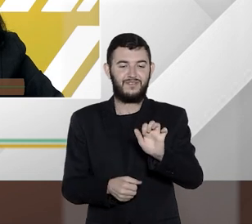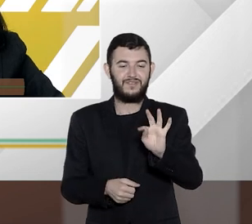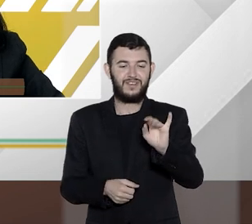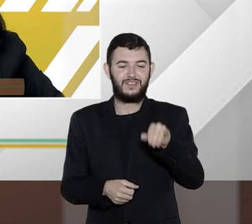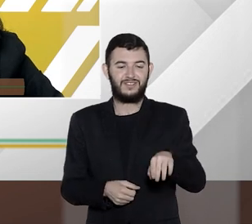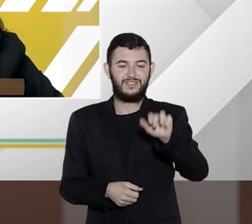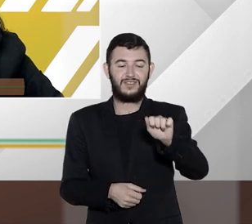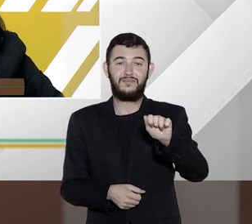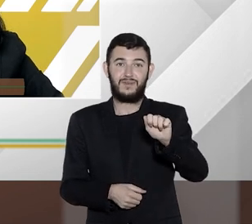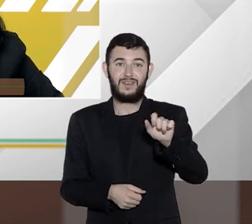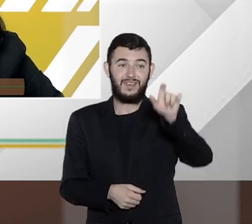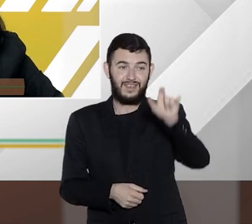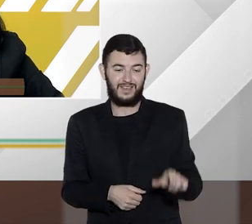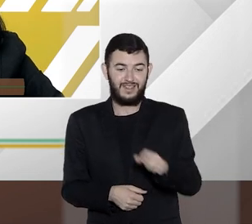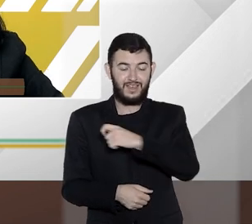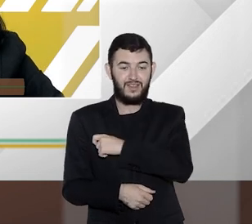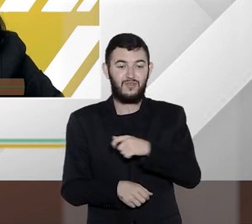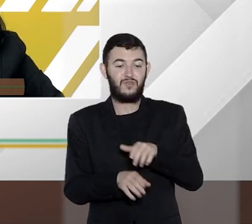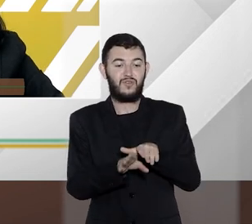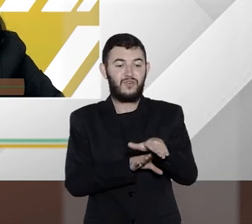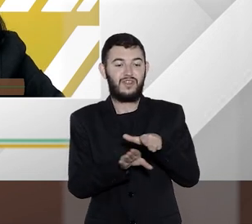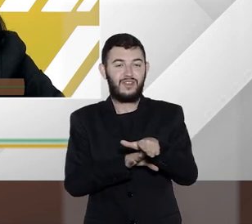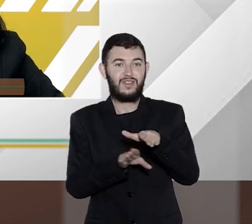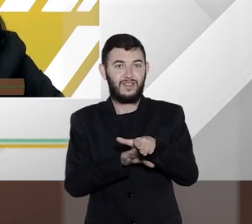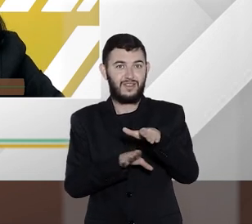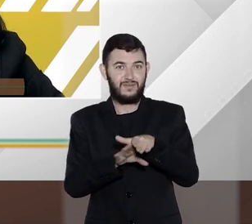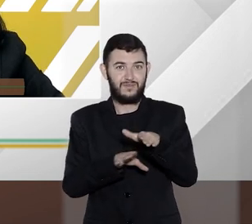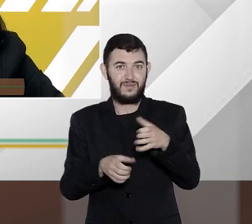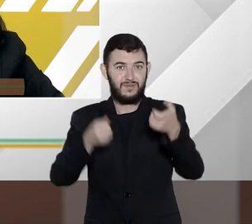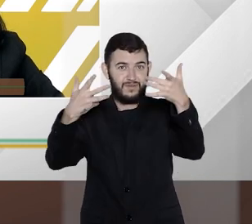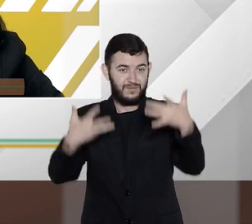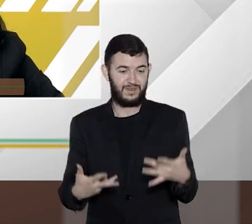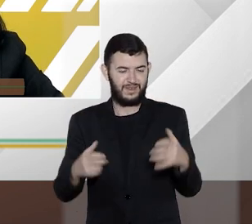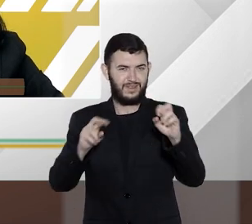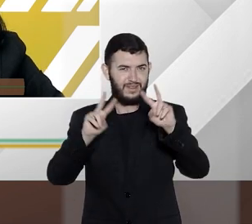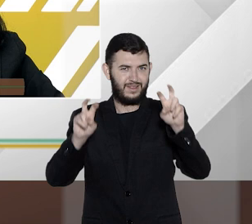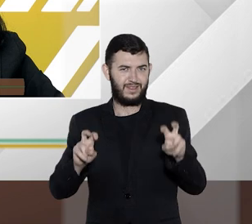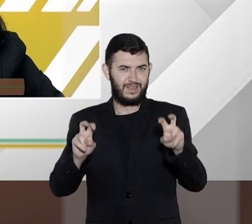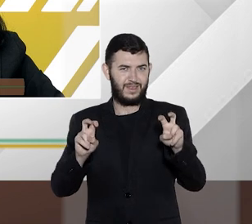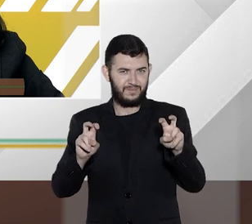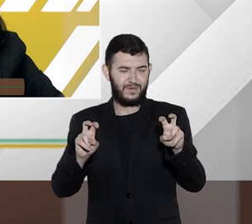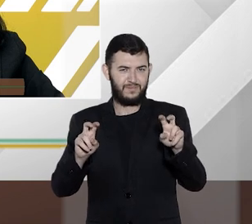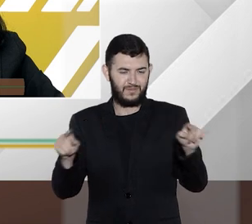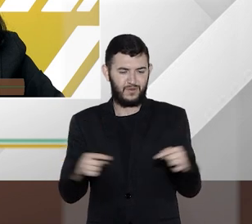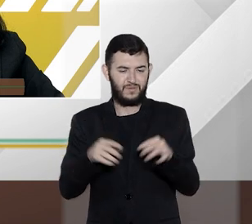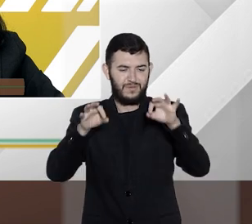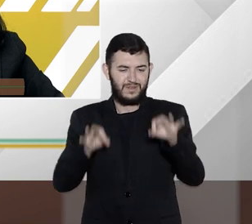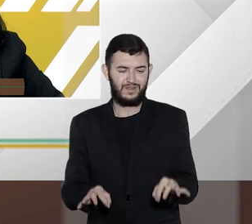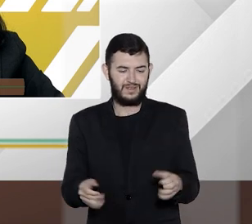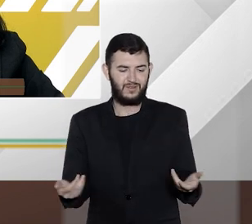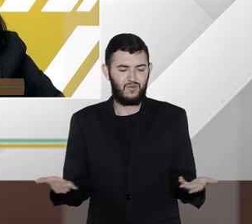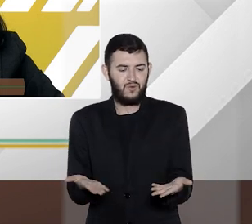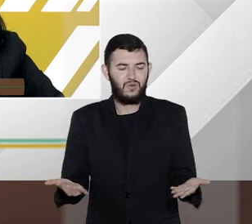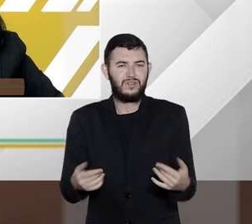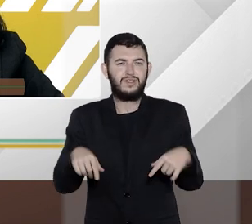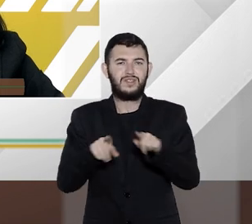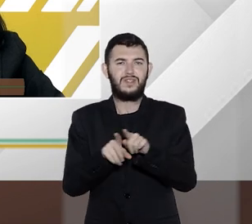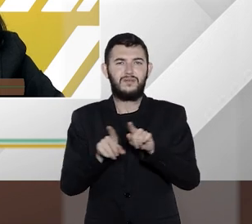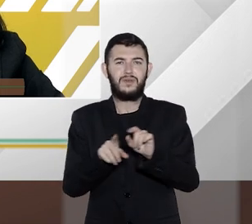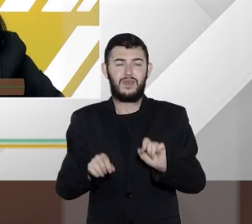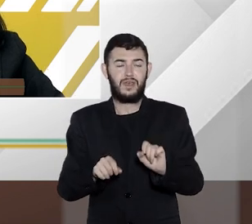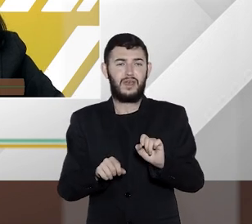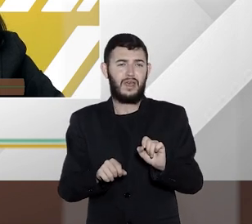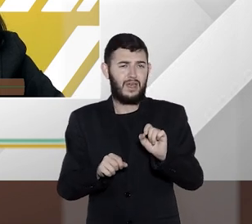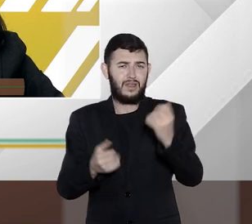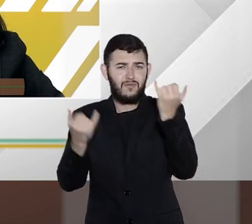querido orientando, Elton Kramer, para falar sobre um tema que é da pauta do dia e esse multifacetamento da